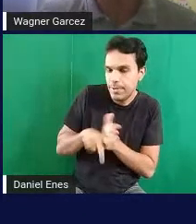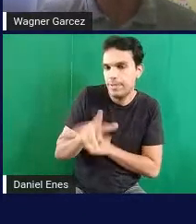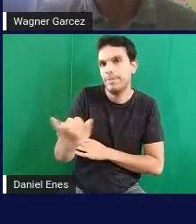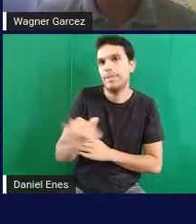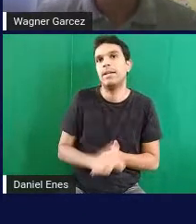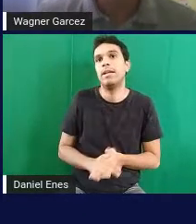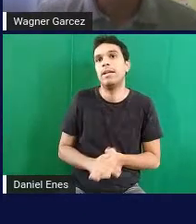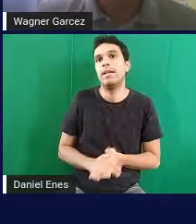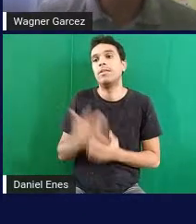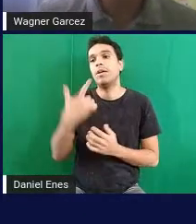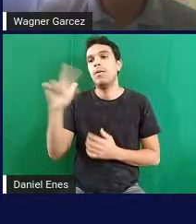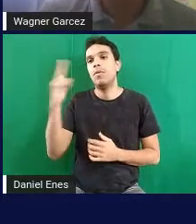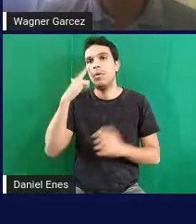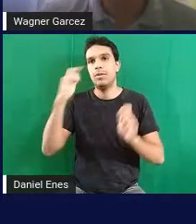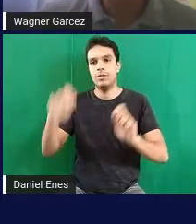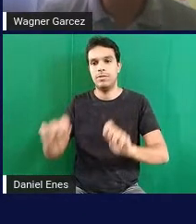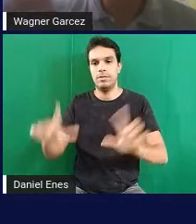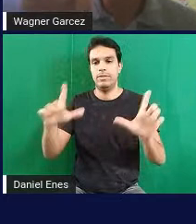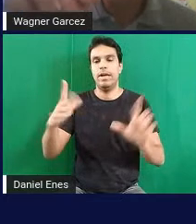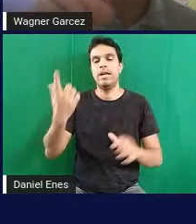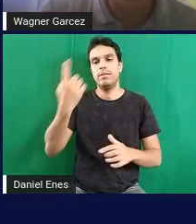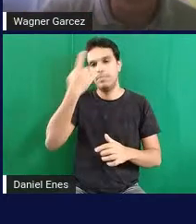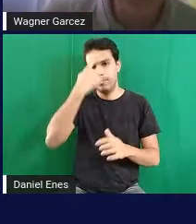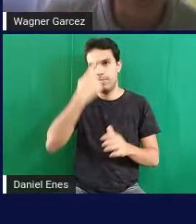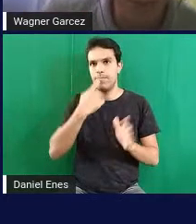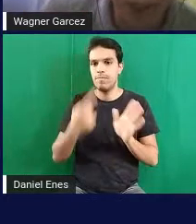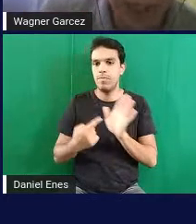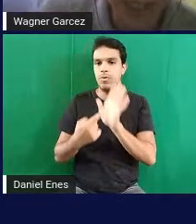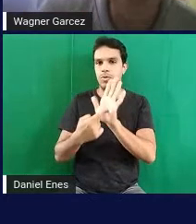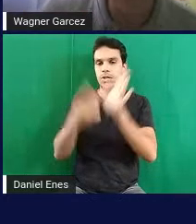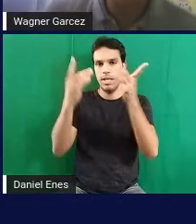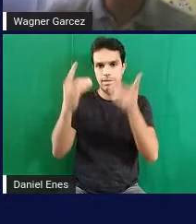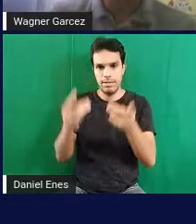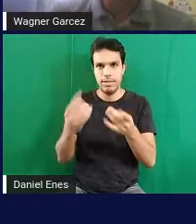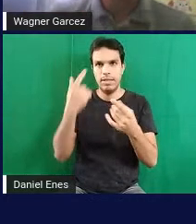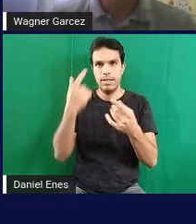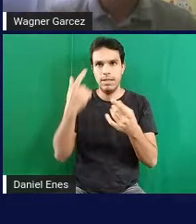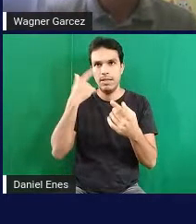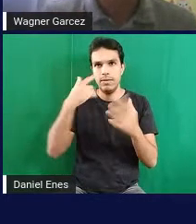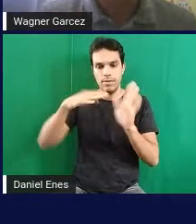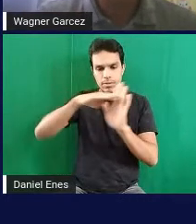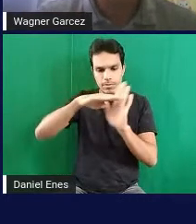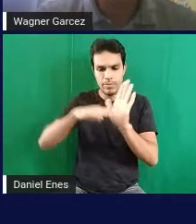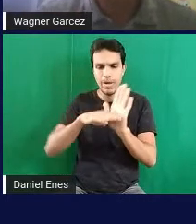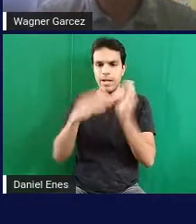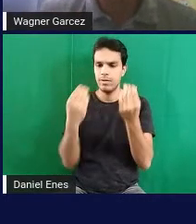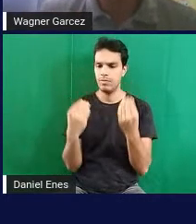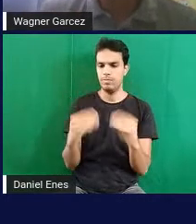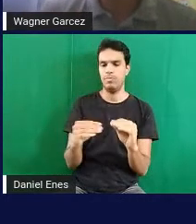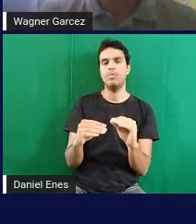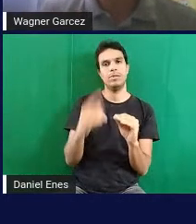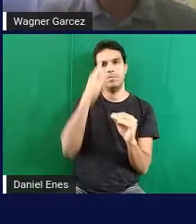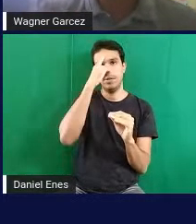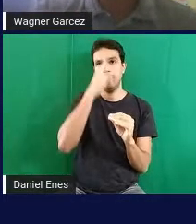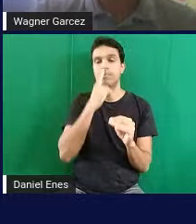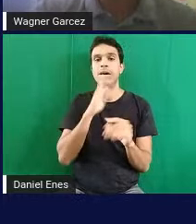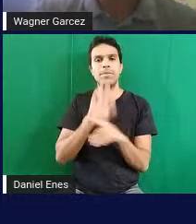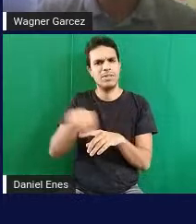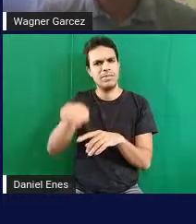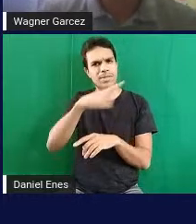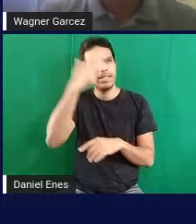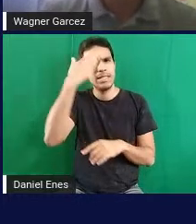um detalhe. Eu fiz esse parágrafo, esse parágrafo, botei essa imagem só para que vocês tenham uma ideia de como